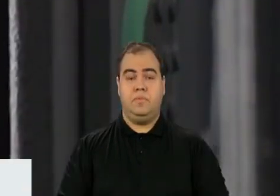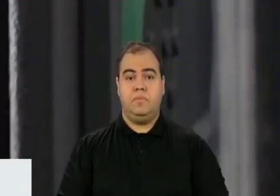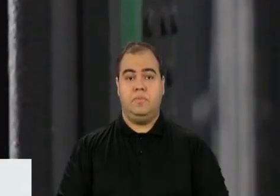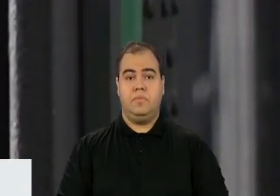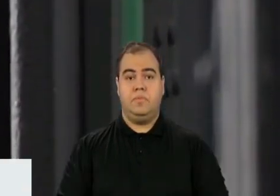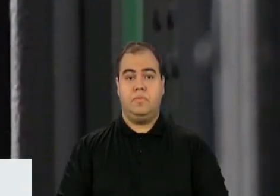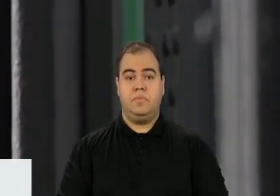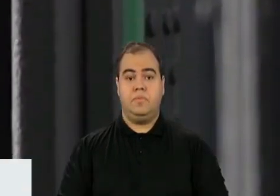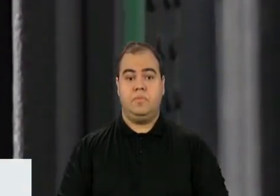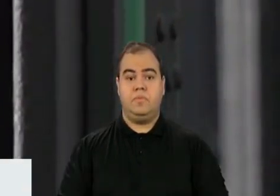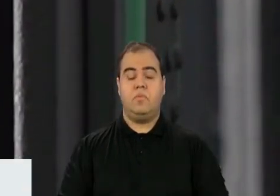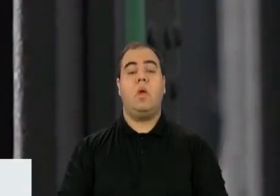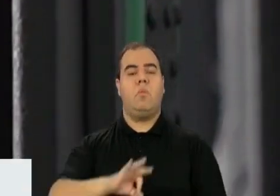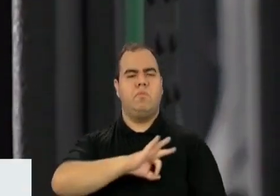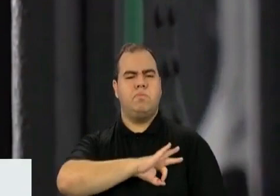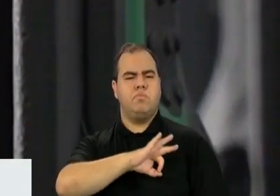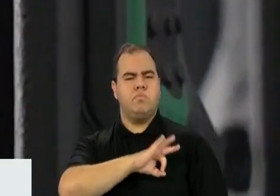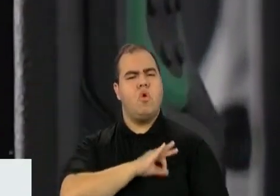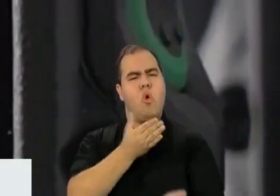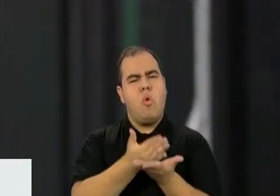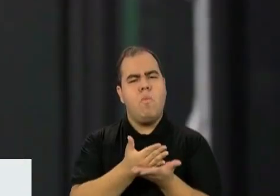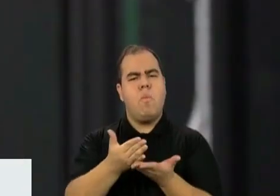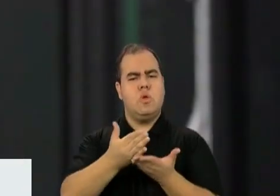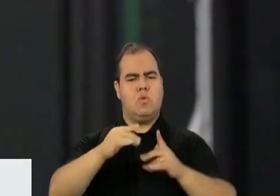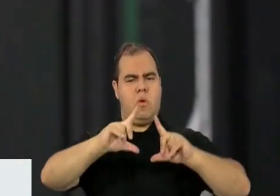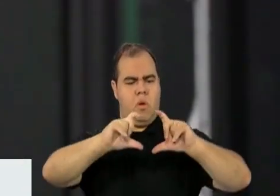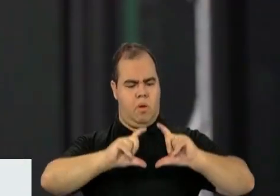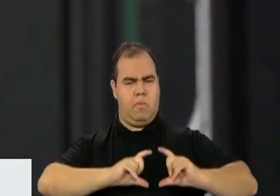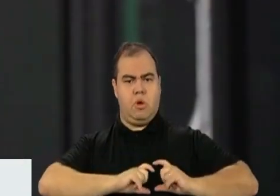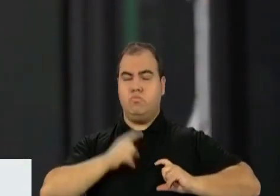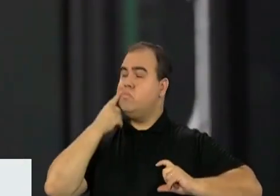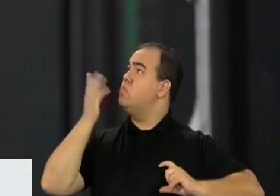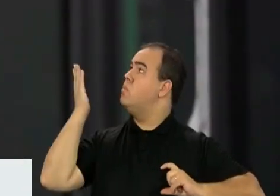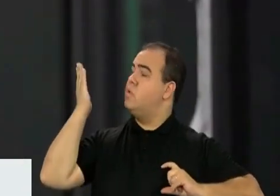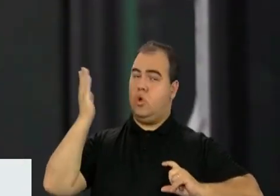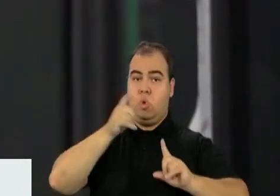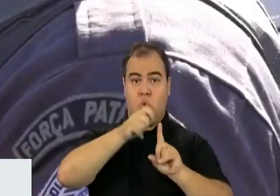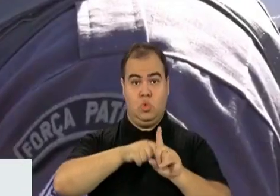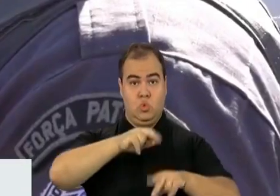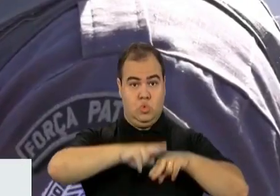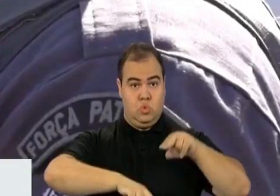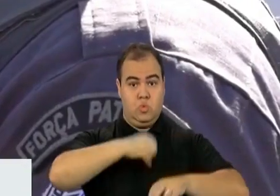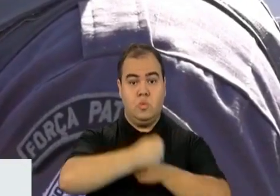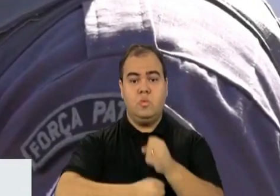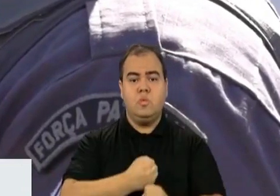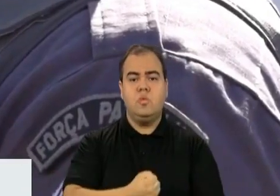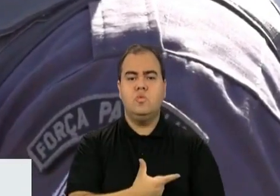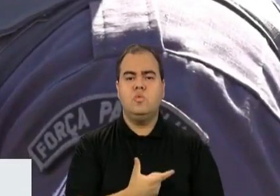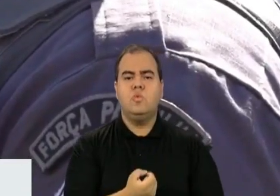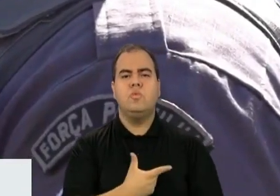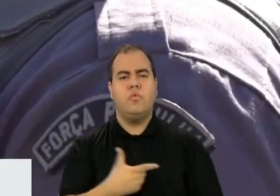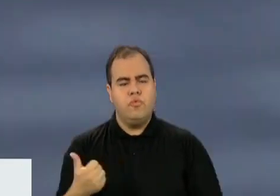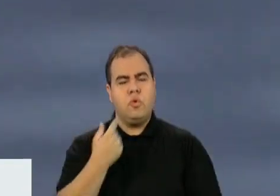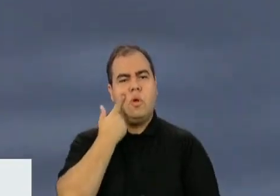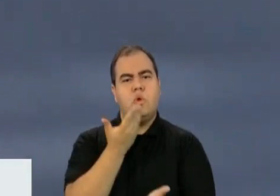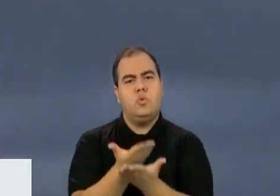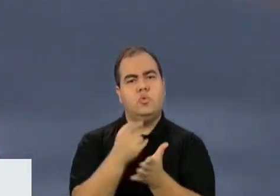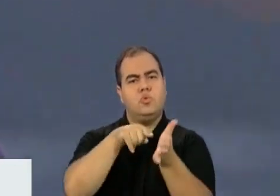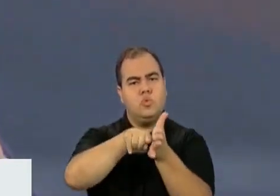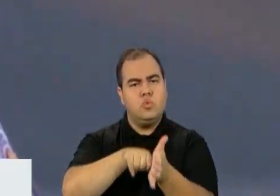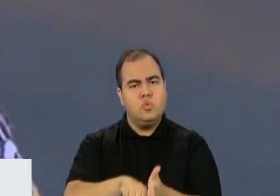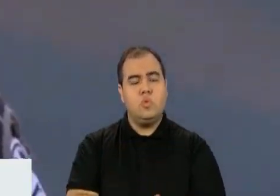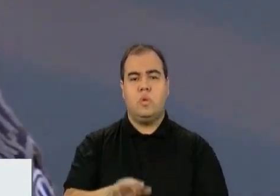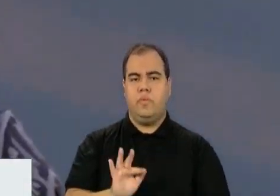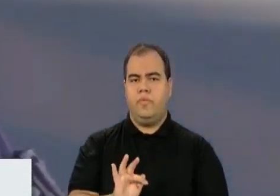A PM começou a implantar as câmeras corporais em junho de 2021 E segundo estudo da Fundação Getúlio